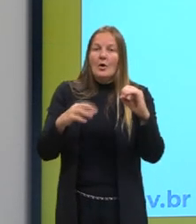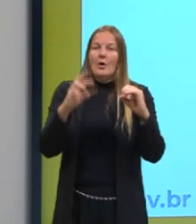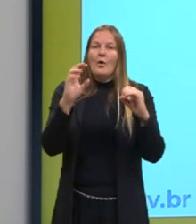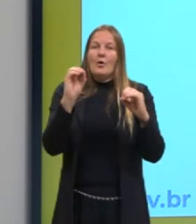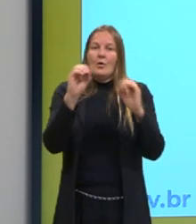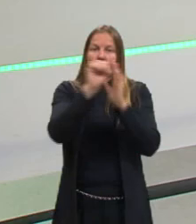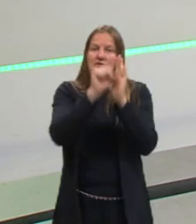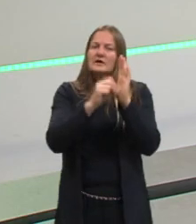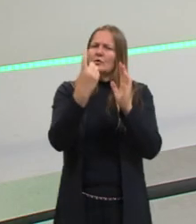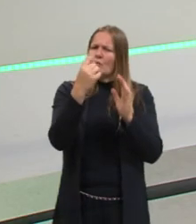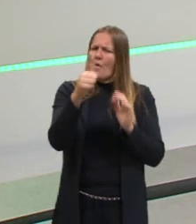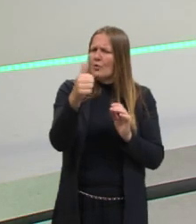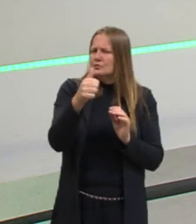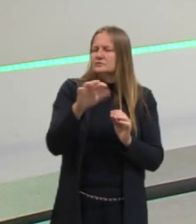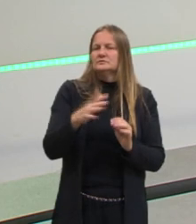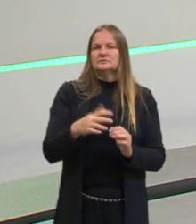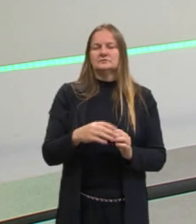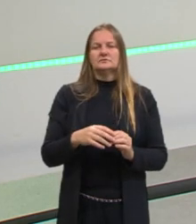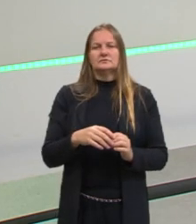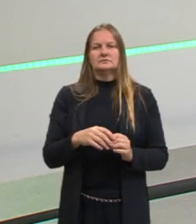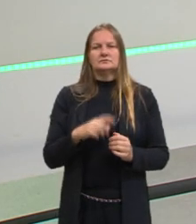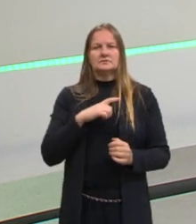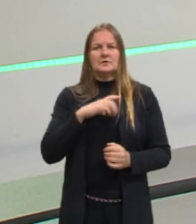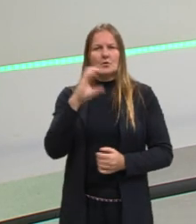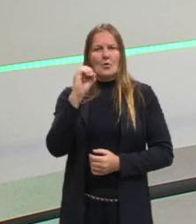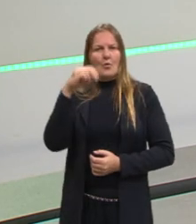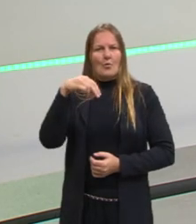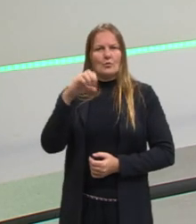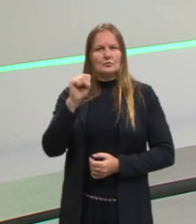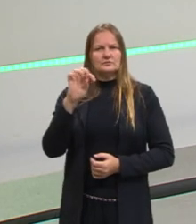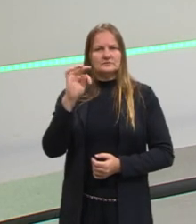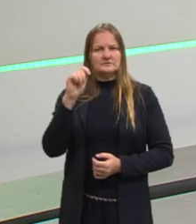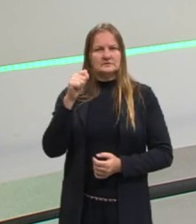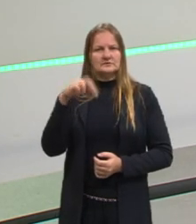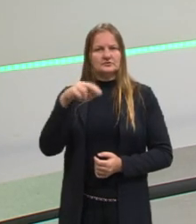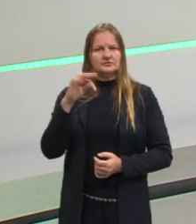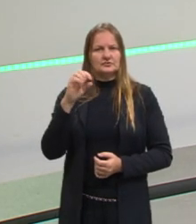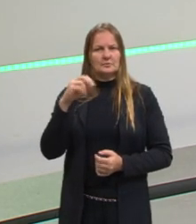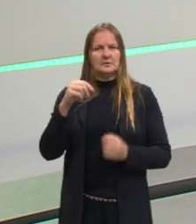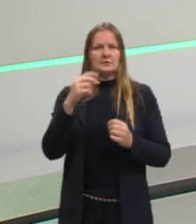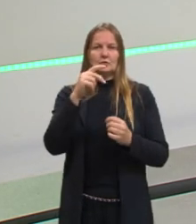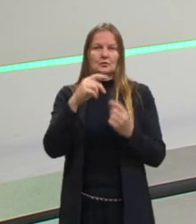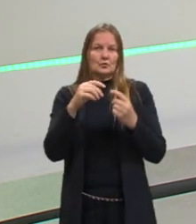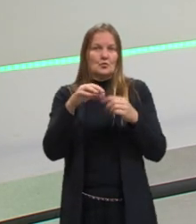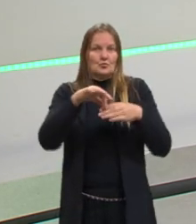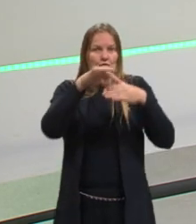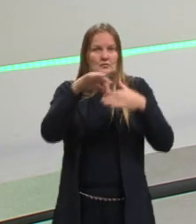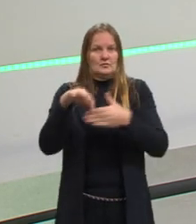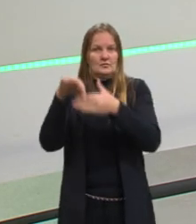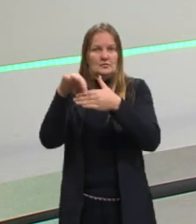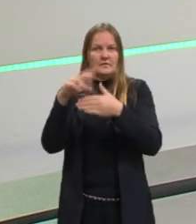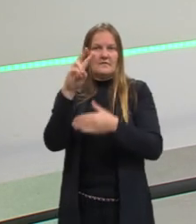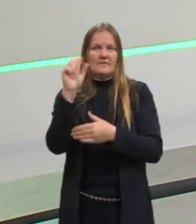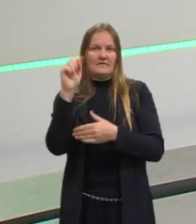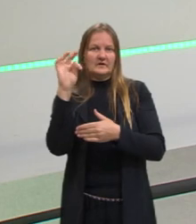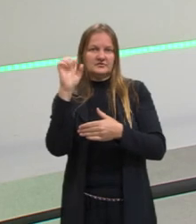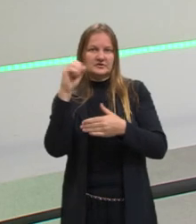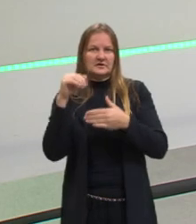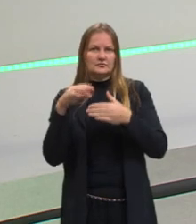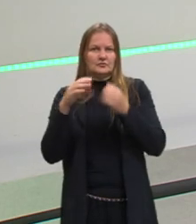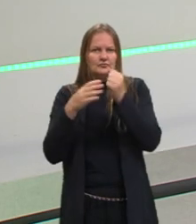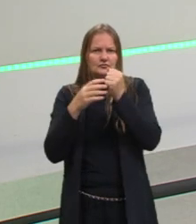XI, quando o patriarca de Constantinopla e o patriarca do Vaticano se